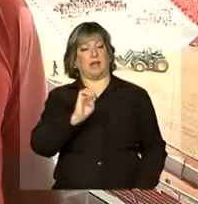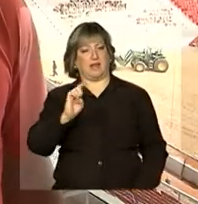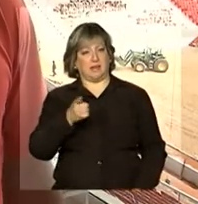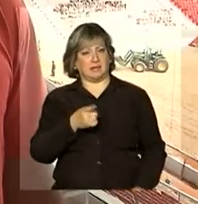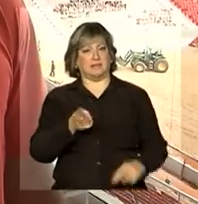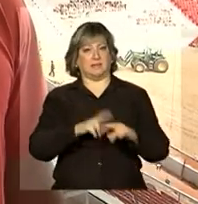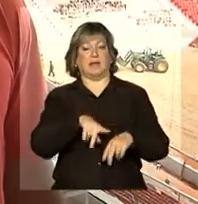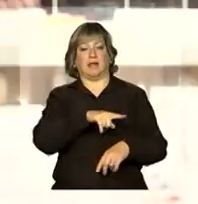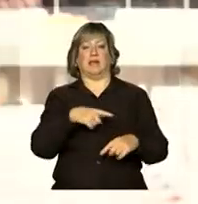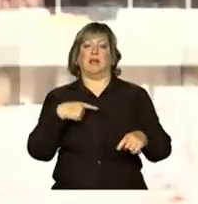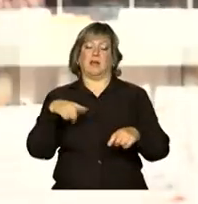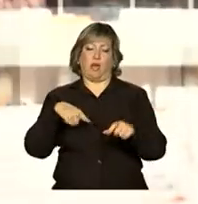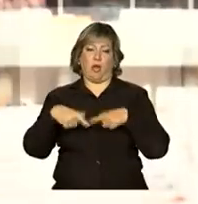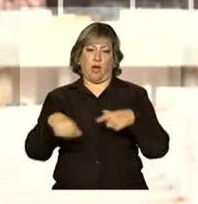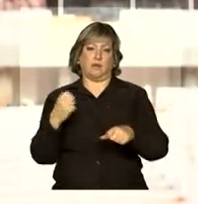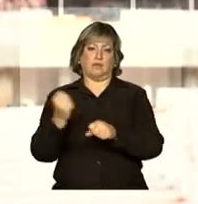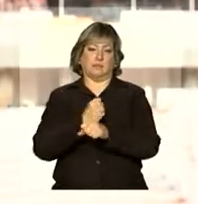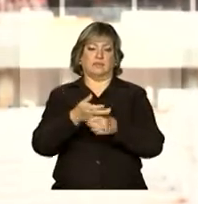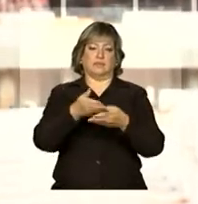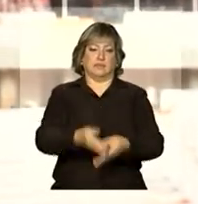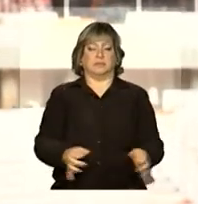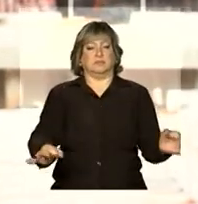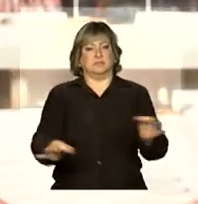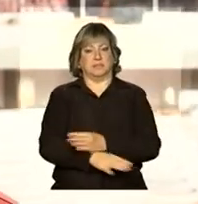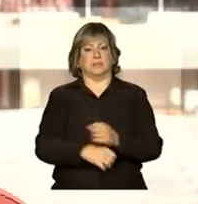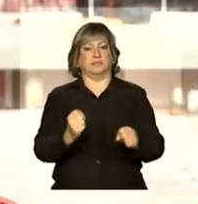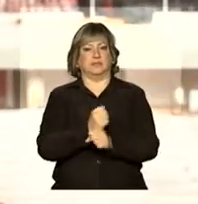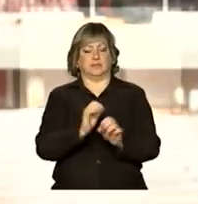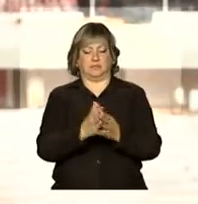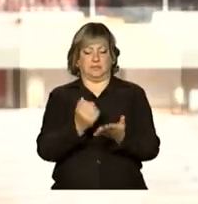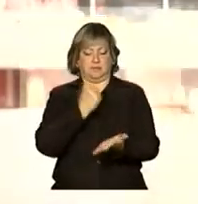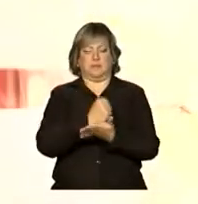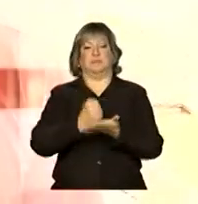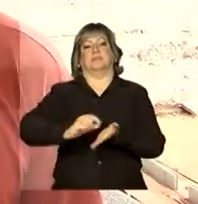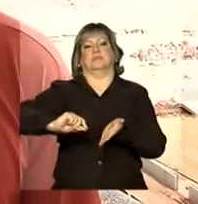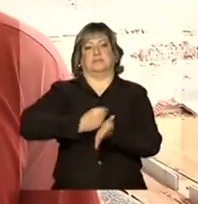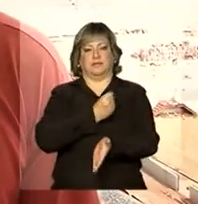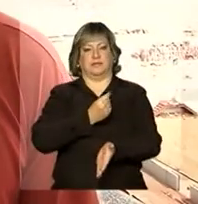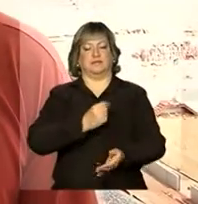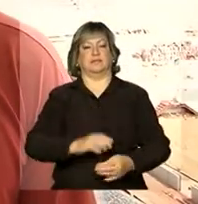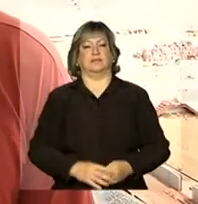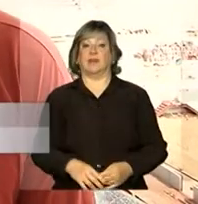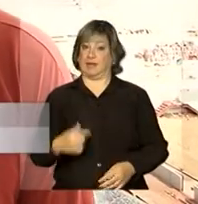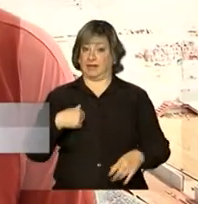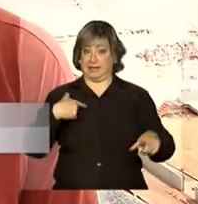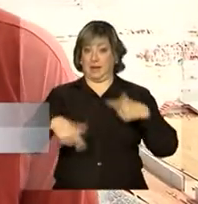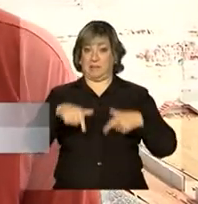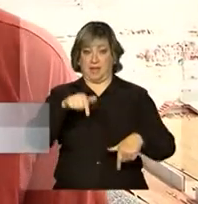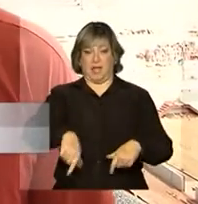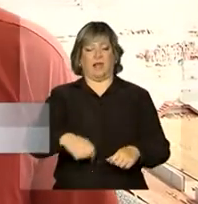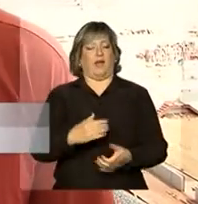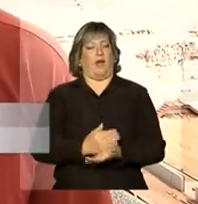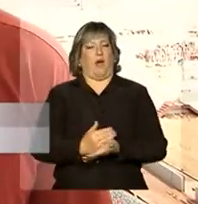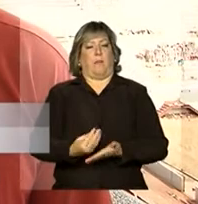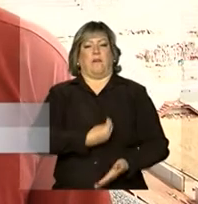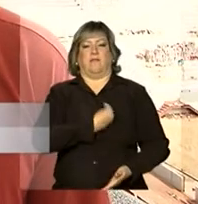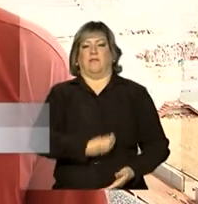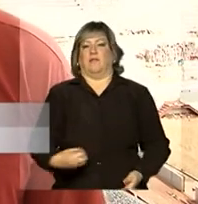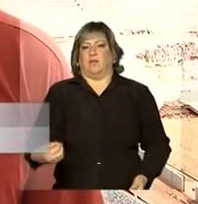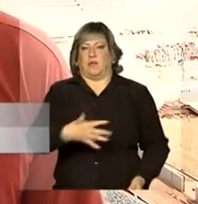regime semi-aberto e terminou o trabalho com a carteira assinada. Trabalhar aqui no estádio foi o começo de tudo.